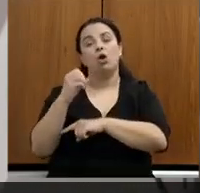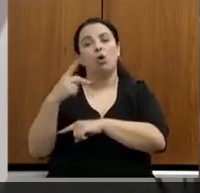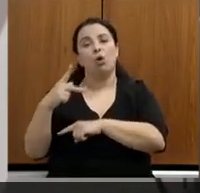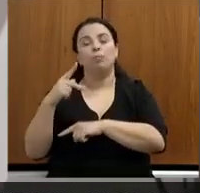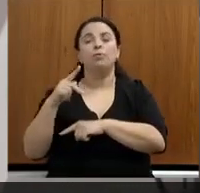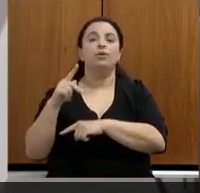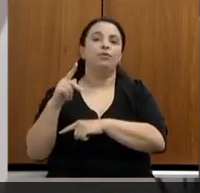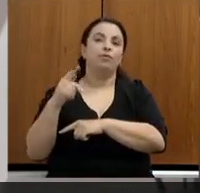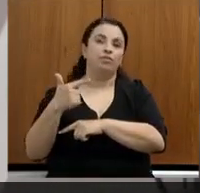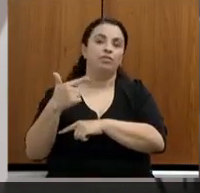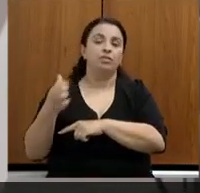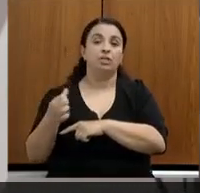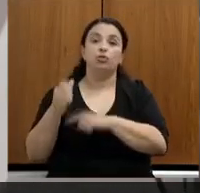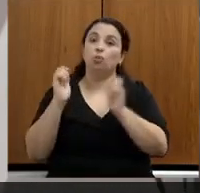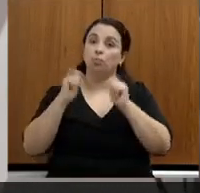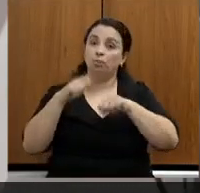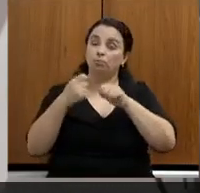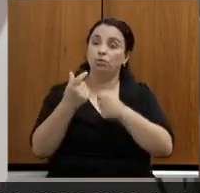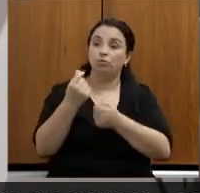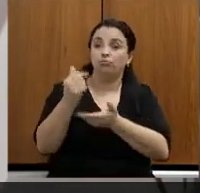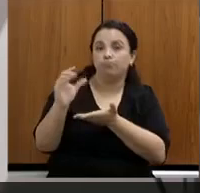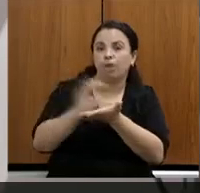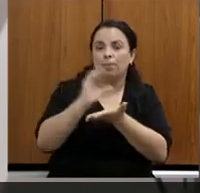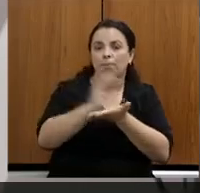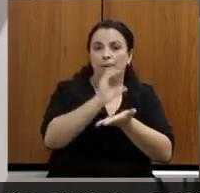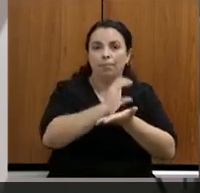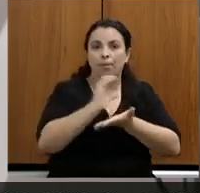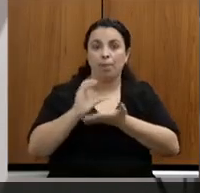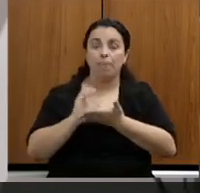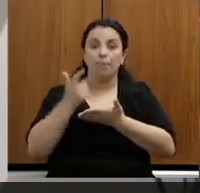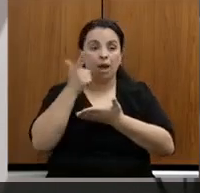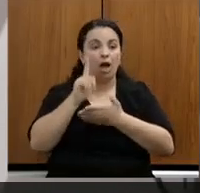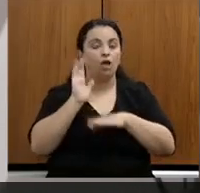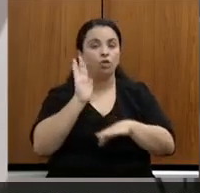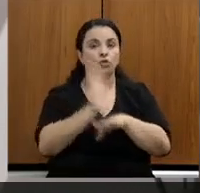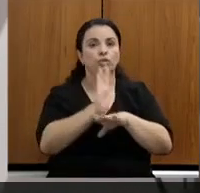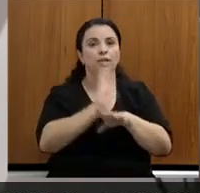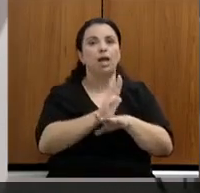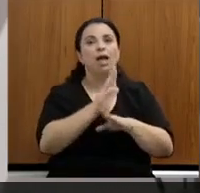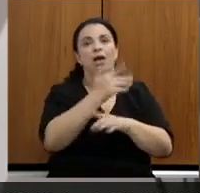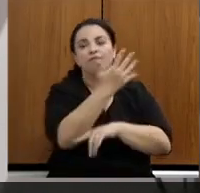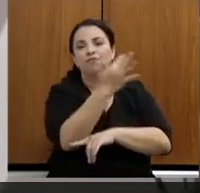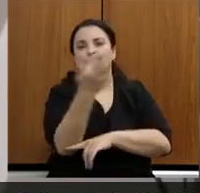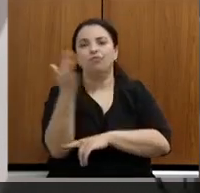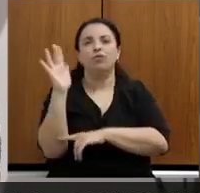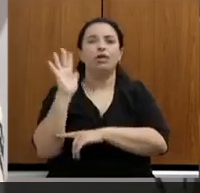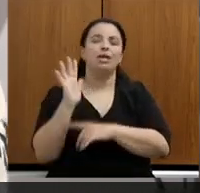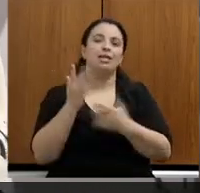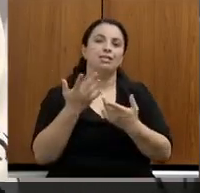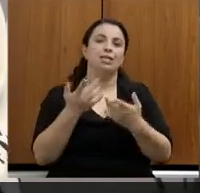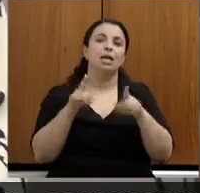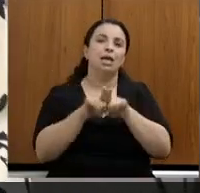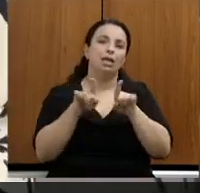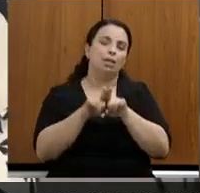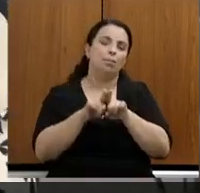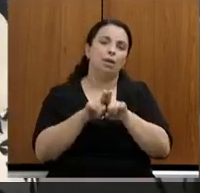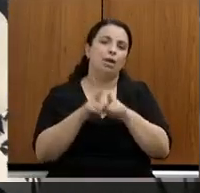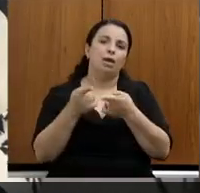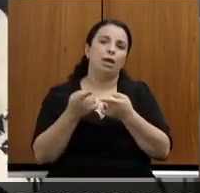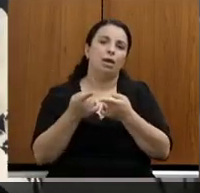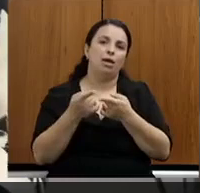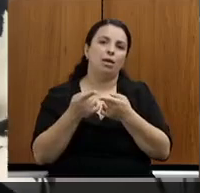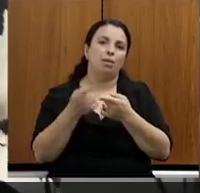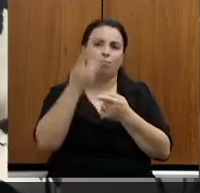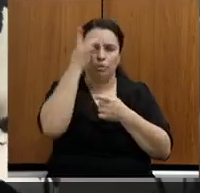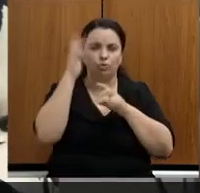muito reais de captação de recursos para a restauração florestal de pequenos proprietários rurais em regime familiar, por exemplo. Por favor.